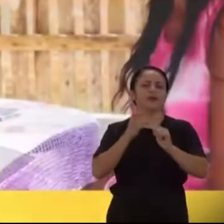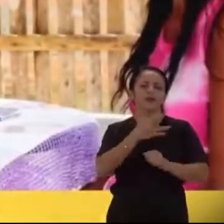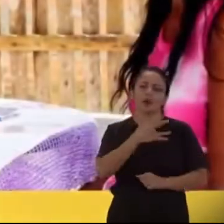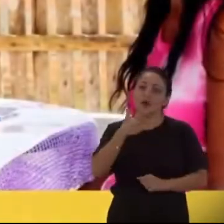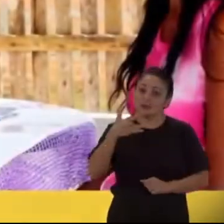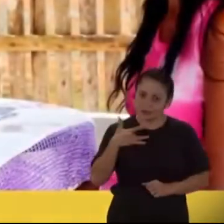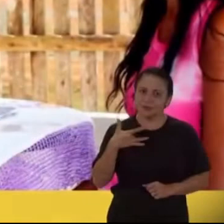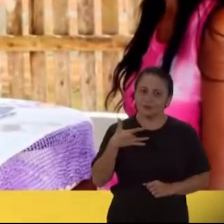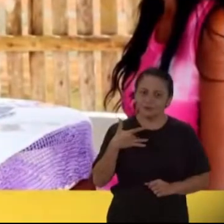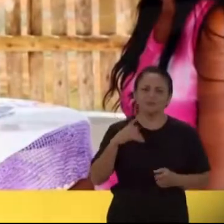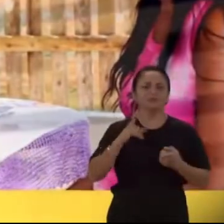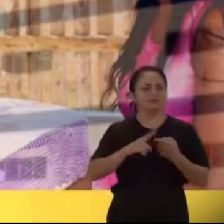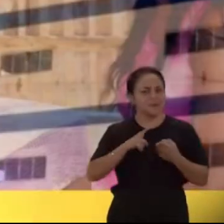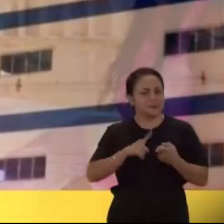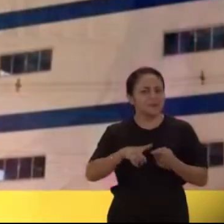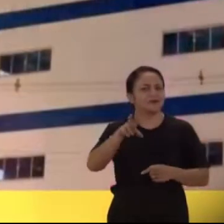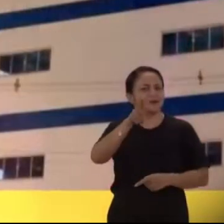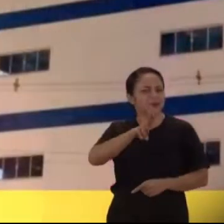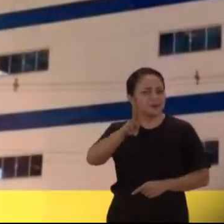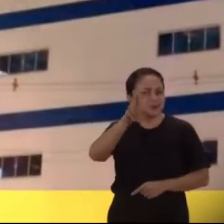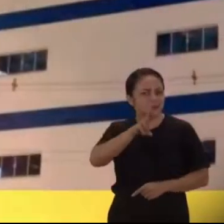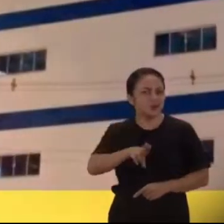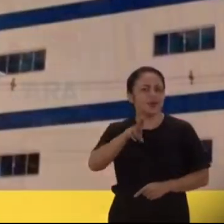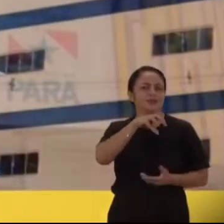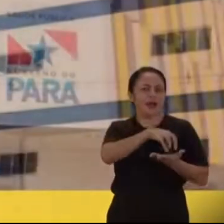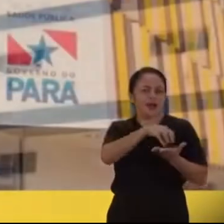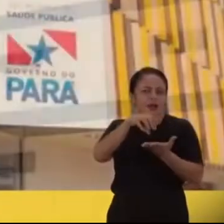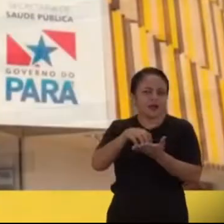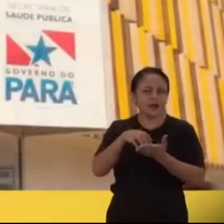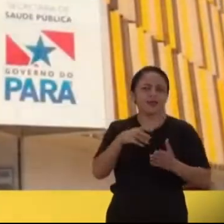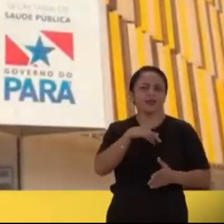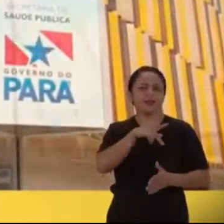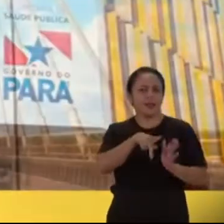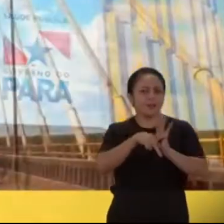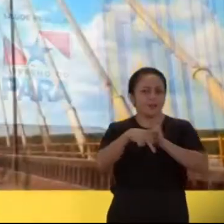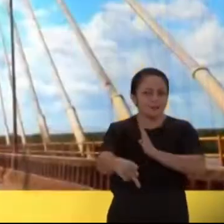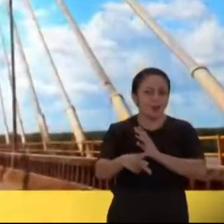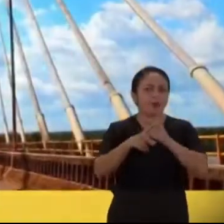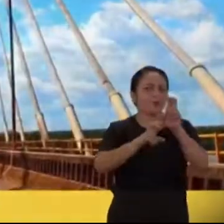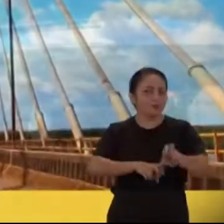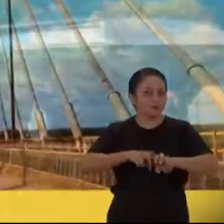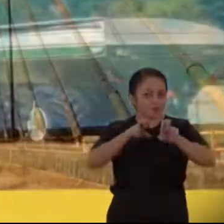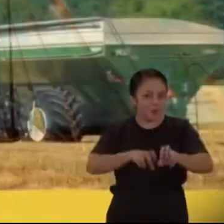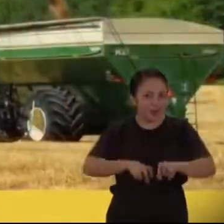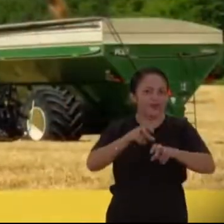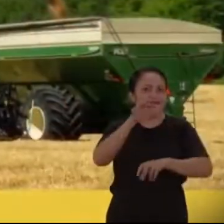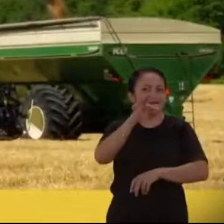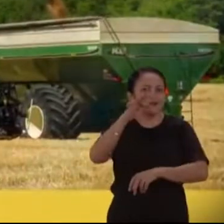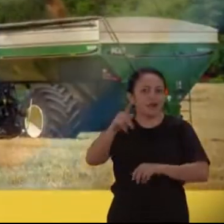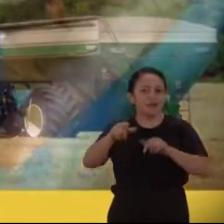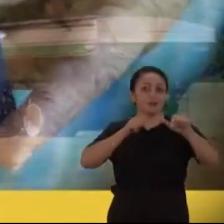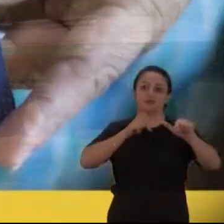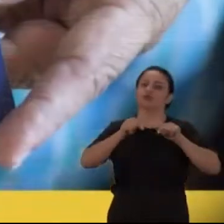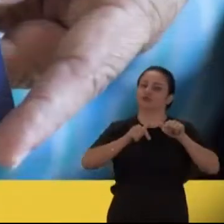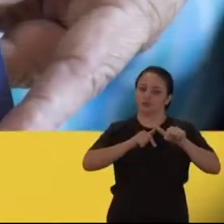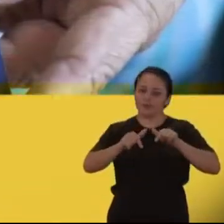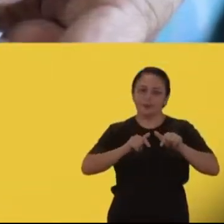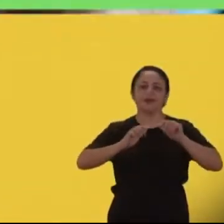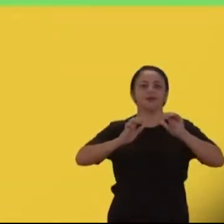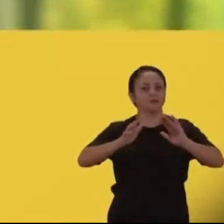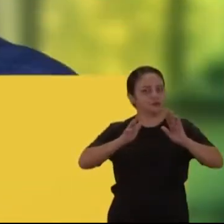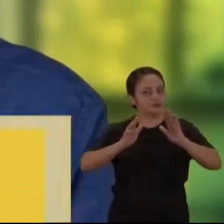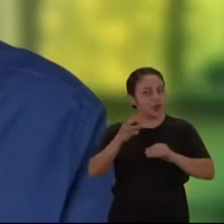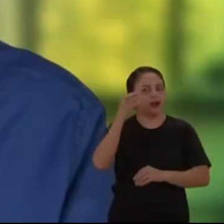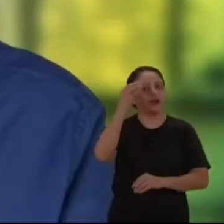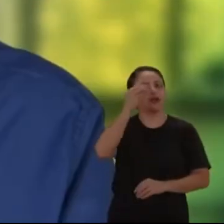e agentes de saúde das universidades, policlínica, infraestrutura e do agro. O Flecha do trabalho.